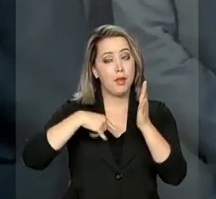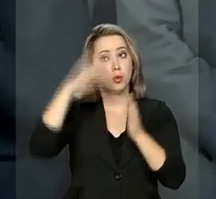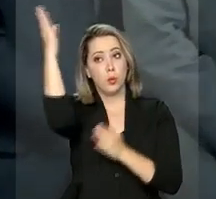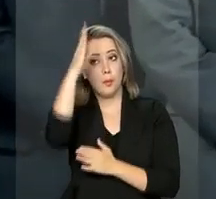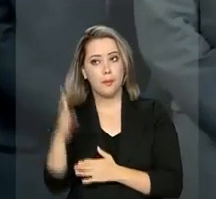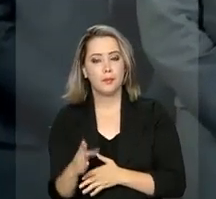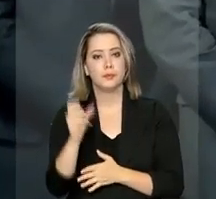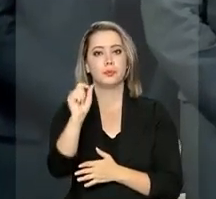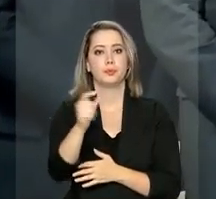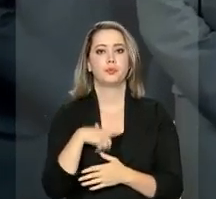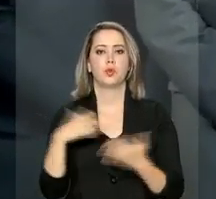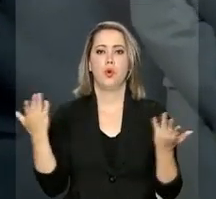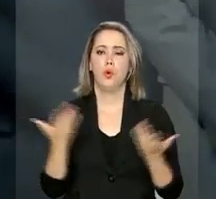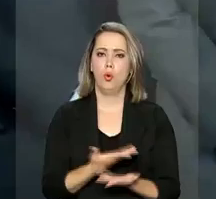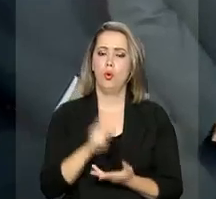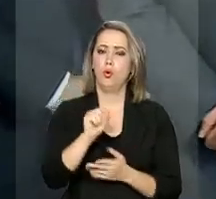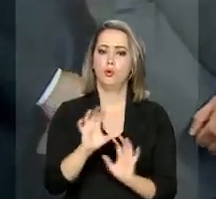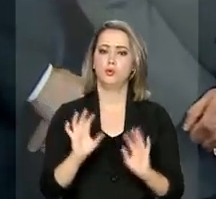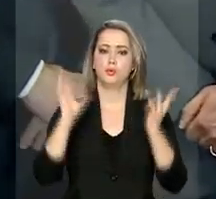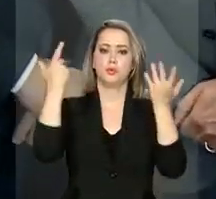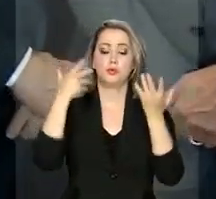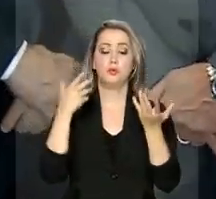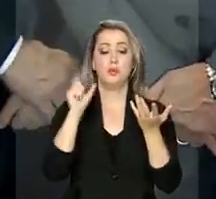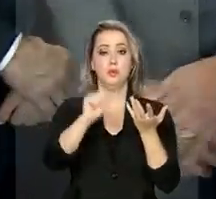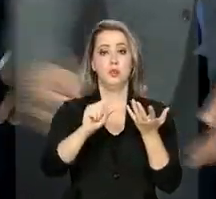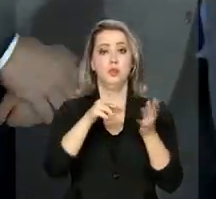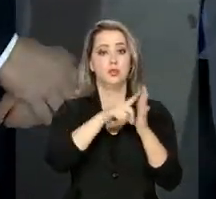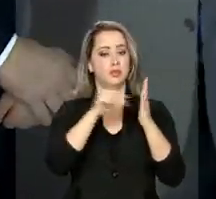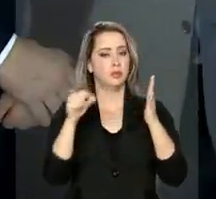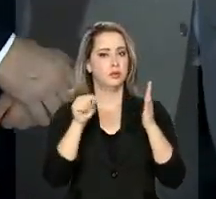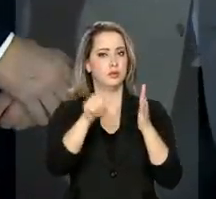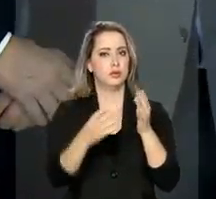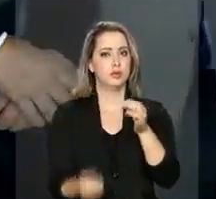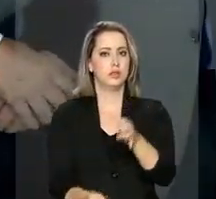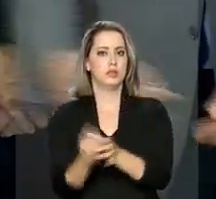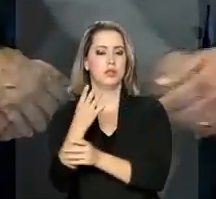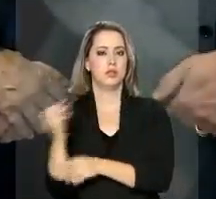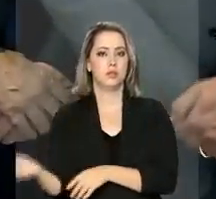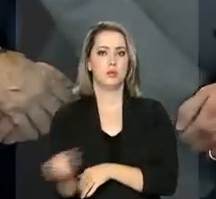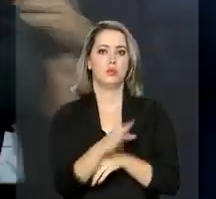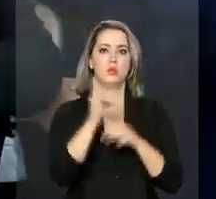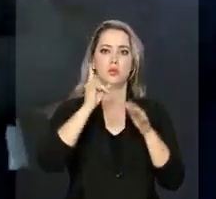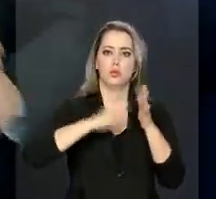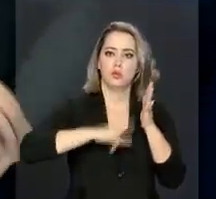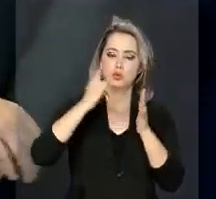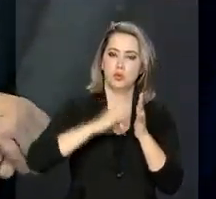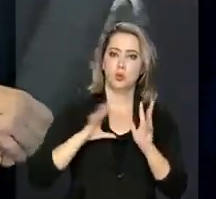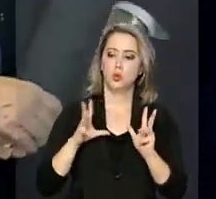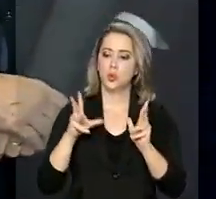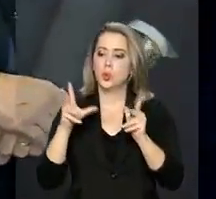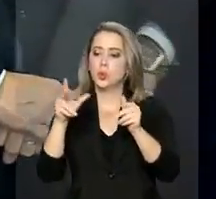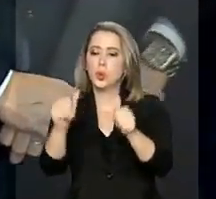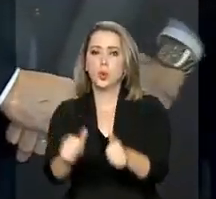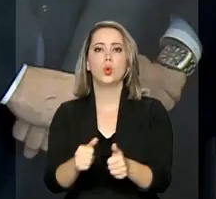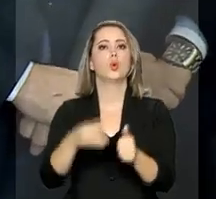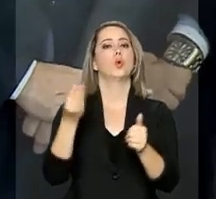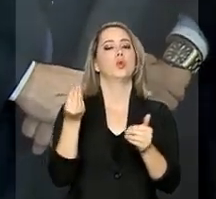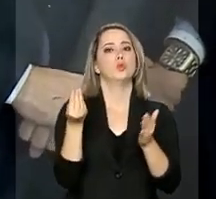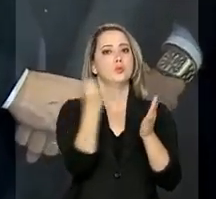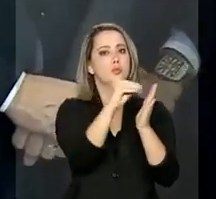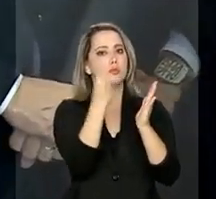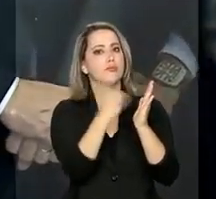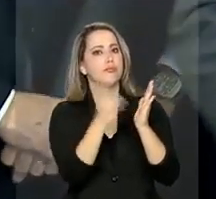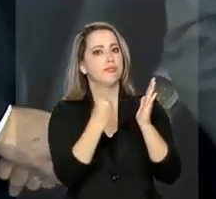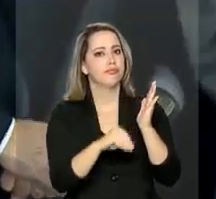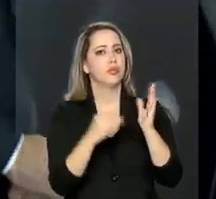sancionou hoje, durante uma cerimônia no Palácio do Planalto, a lei que cria o novo documento. Os dados biométricos da Justiça